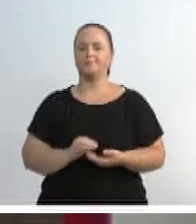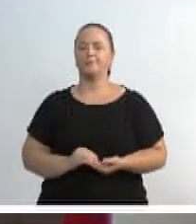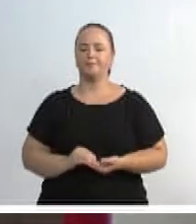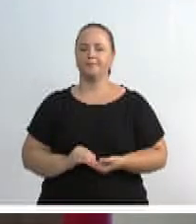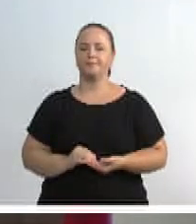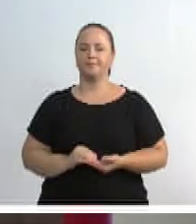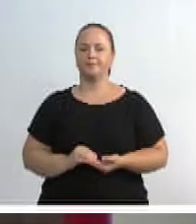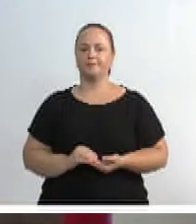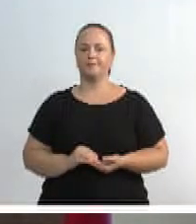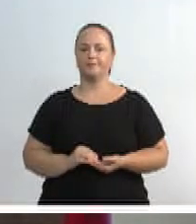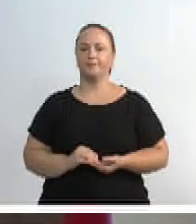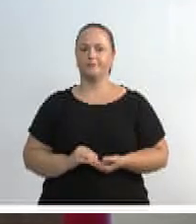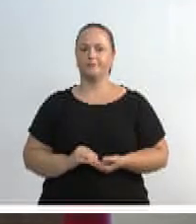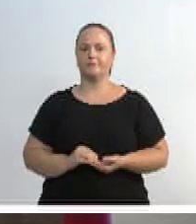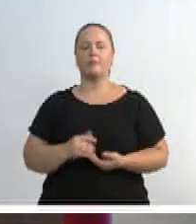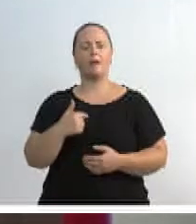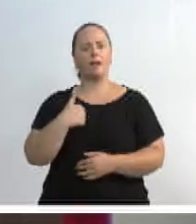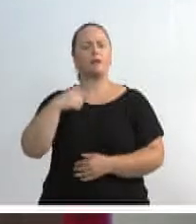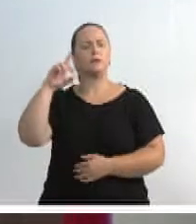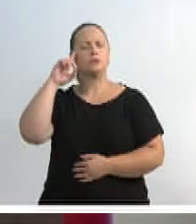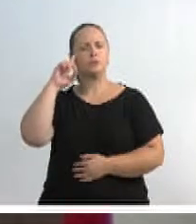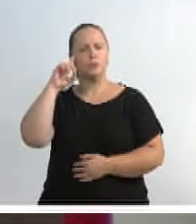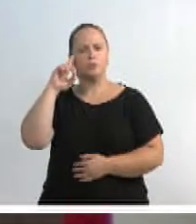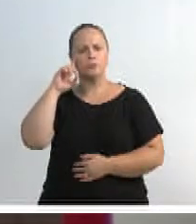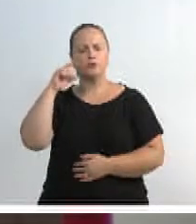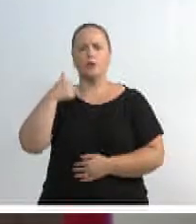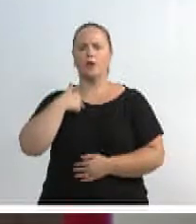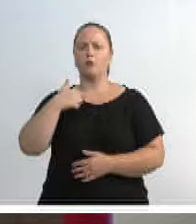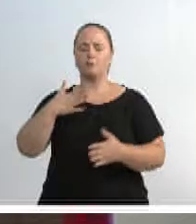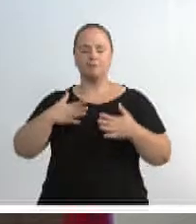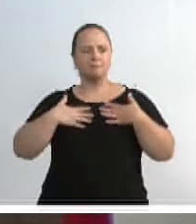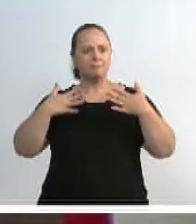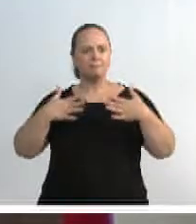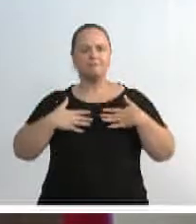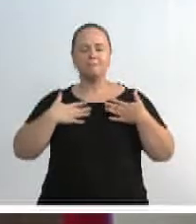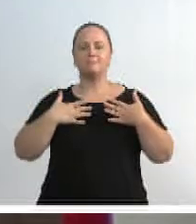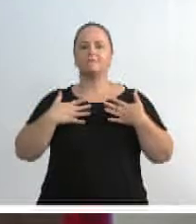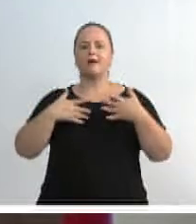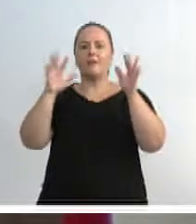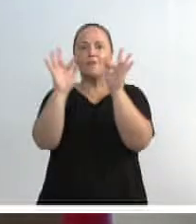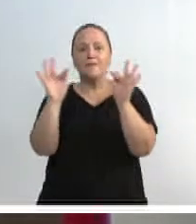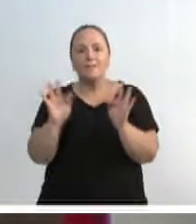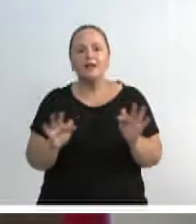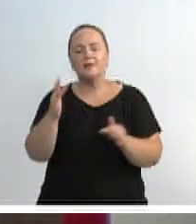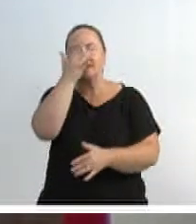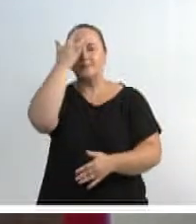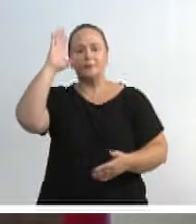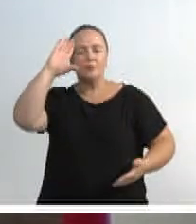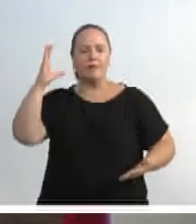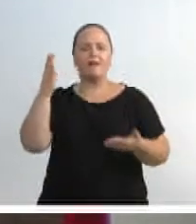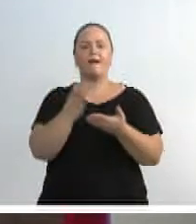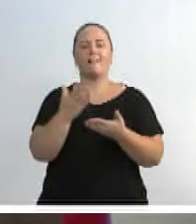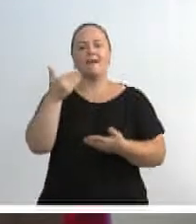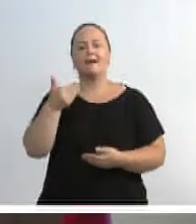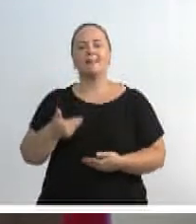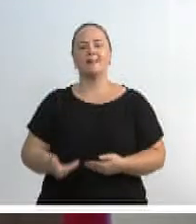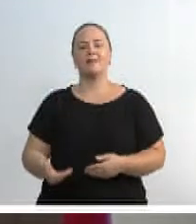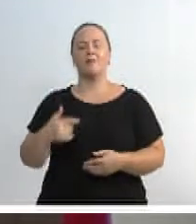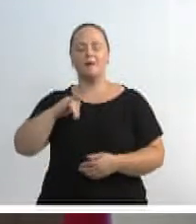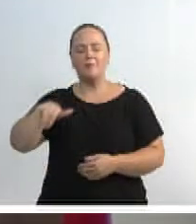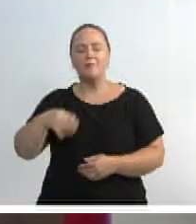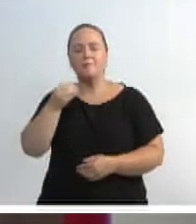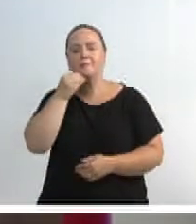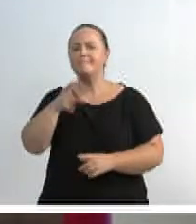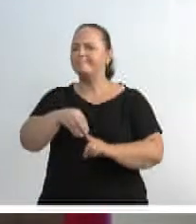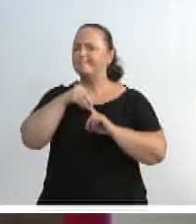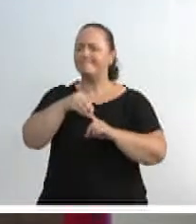apaixonado. Eu acordo todos os dias com muita alegria, muita gratidão a todas as pessoas que confiaram e que me dão essa oportunidade única de